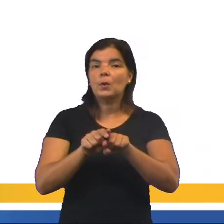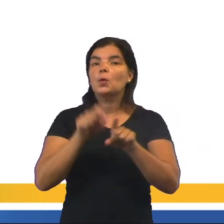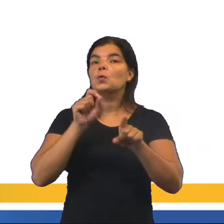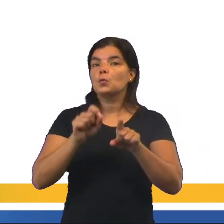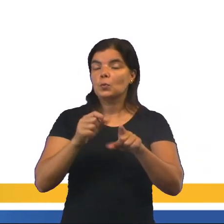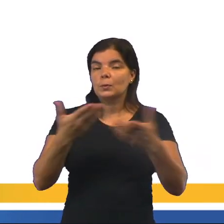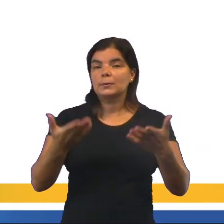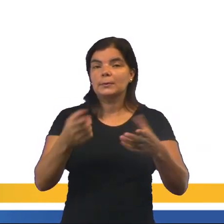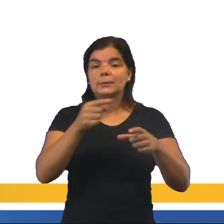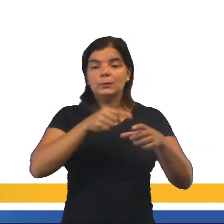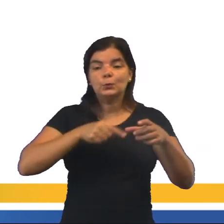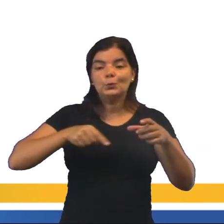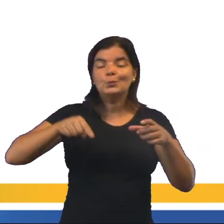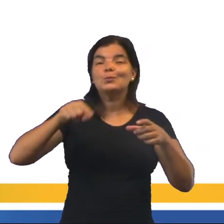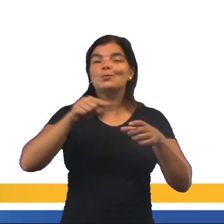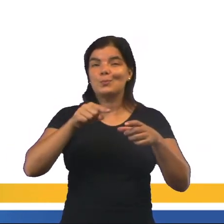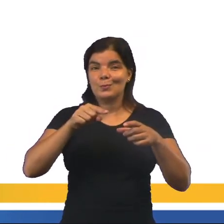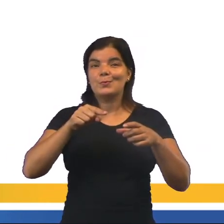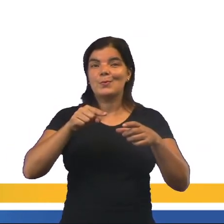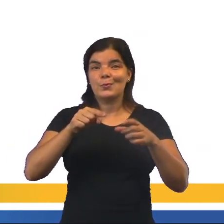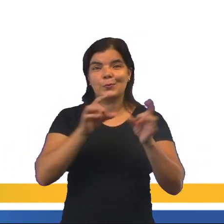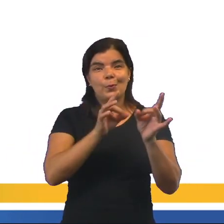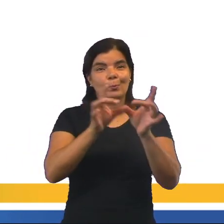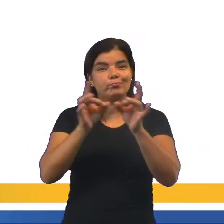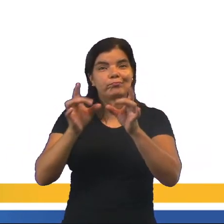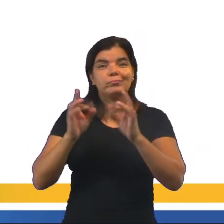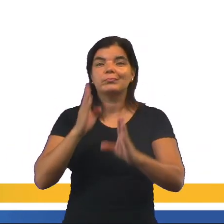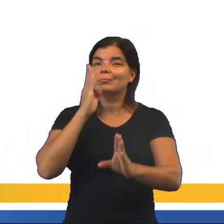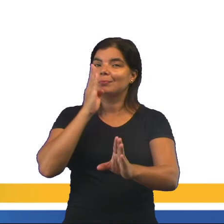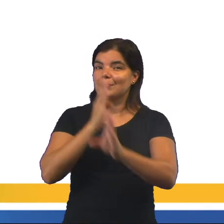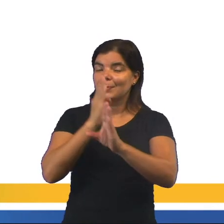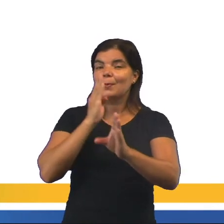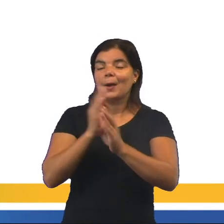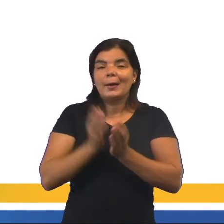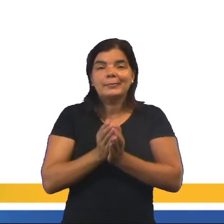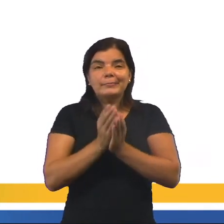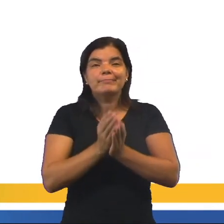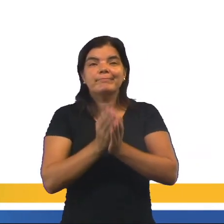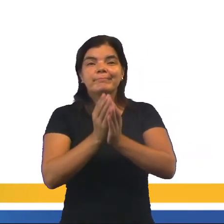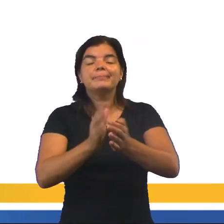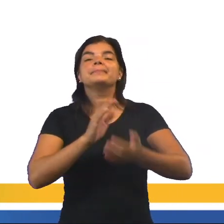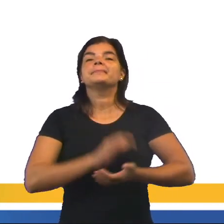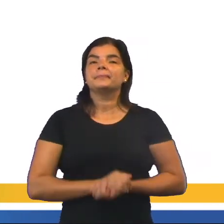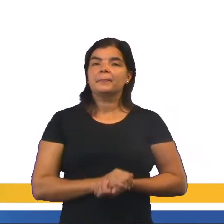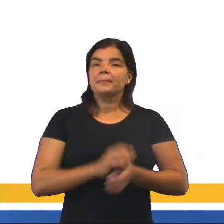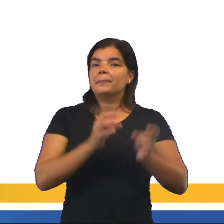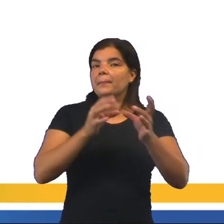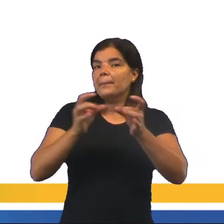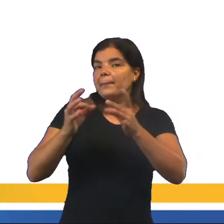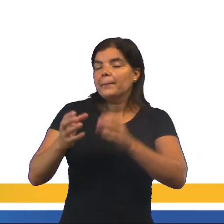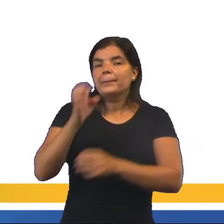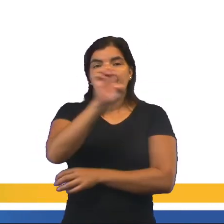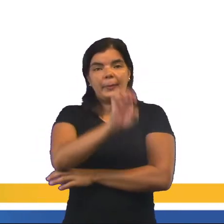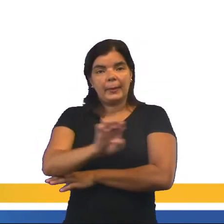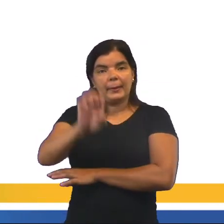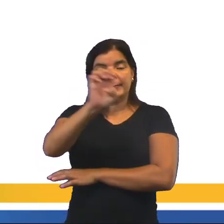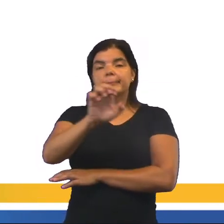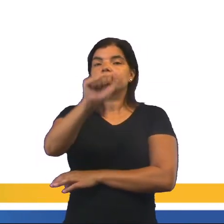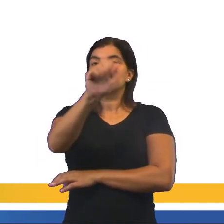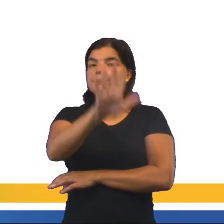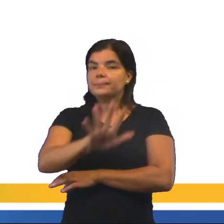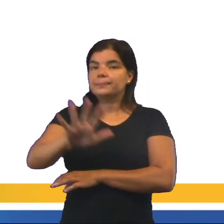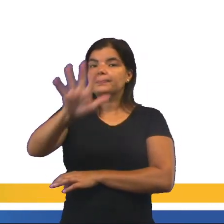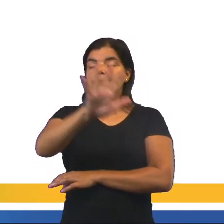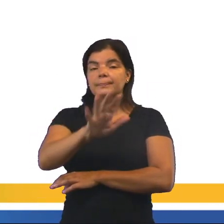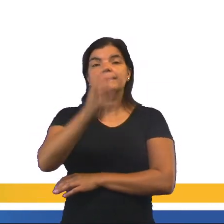em torno desse comércio, por conta das rotas comerciais, do mercado entre a Europa e a Ásia, então